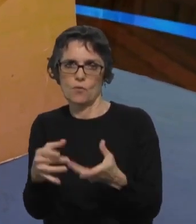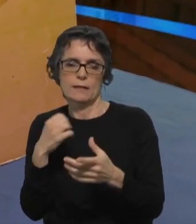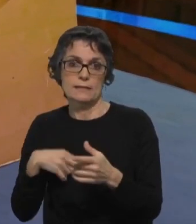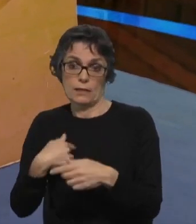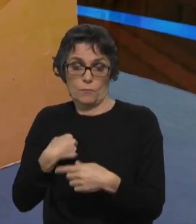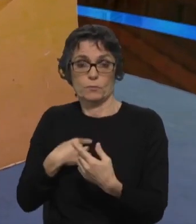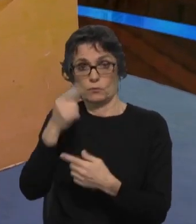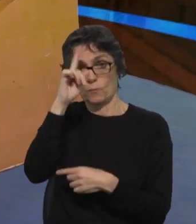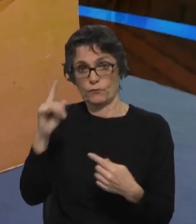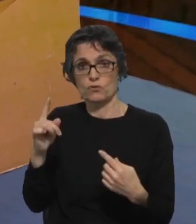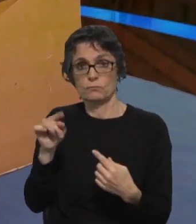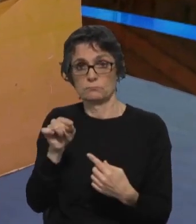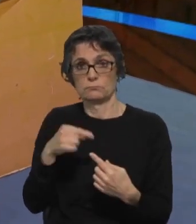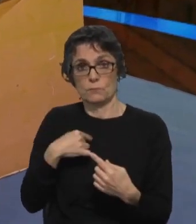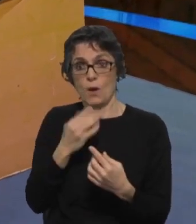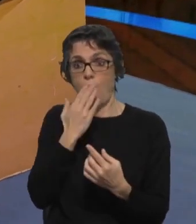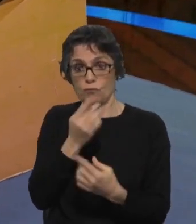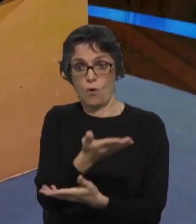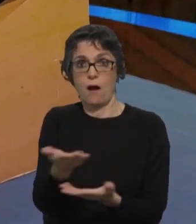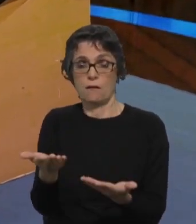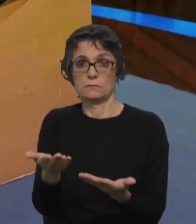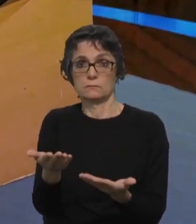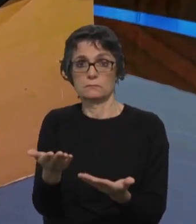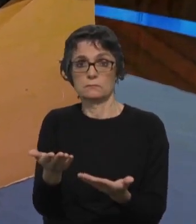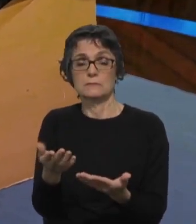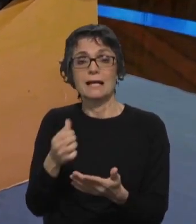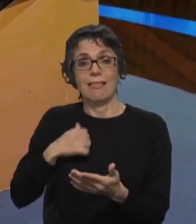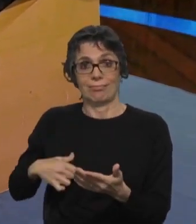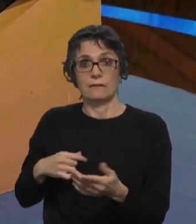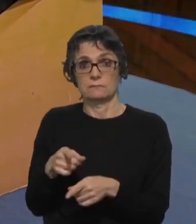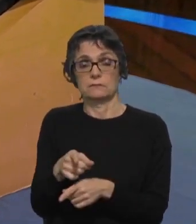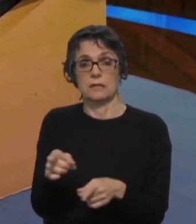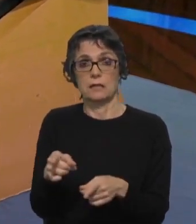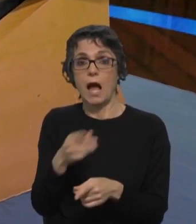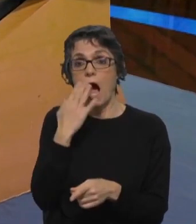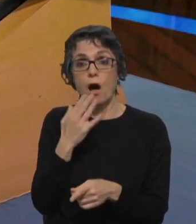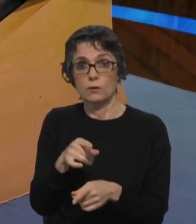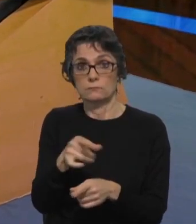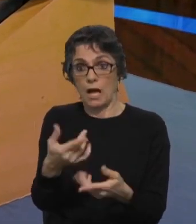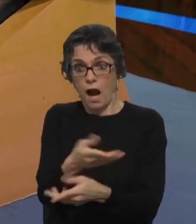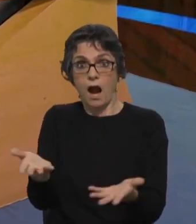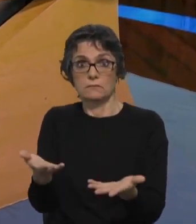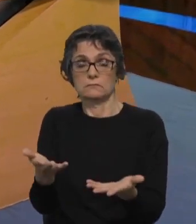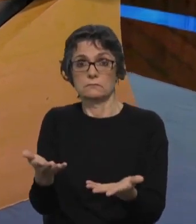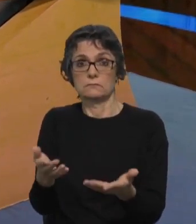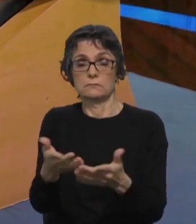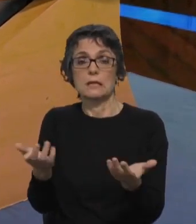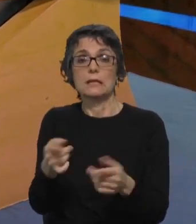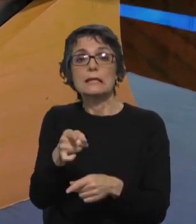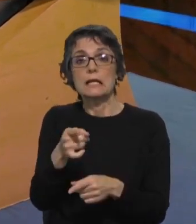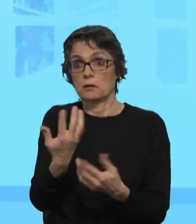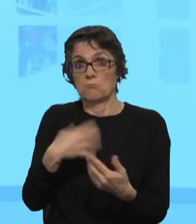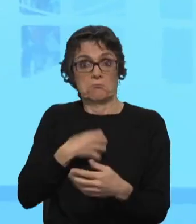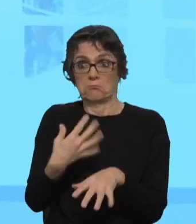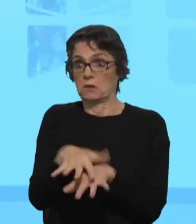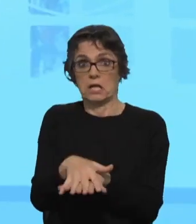sou professor e eu tenho alunos da Atenia Cigana nas aulas e estão totalmente integrados e estão